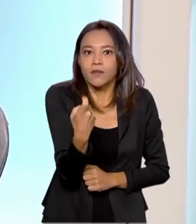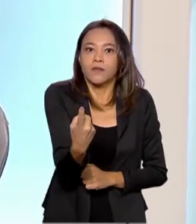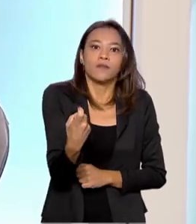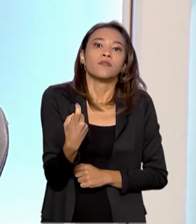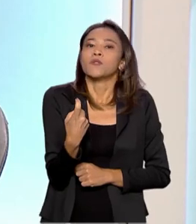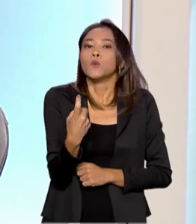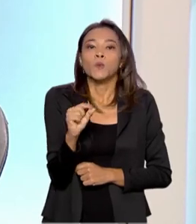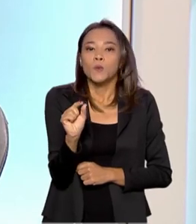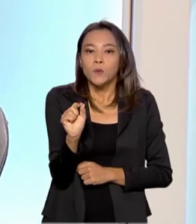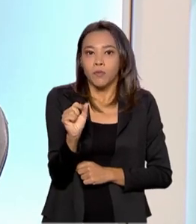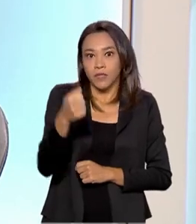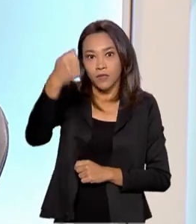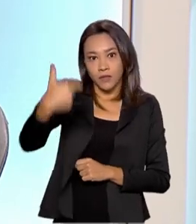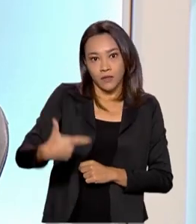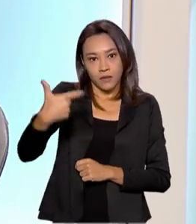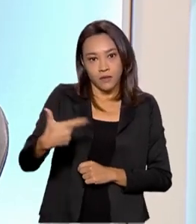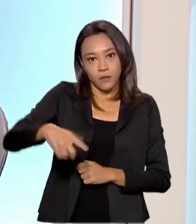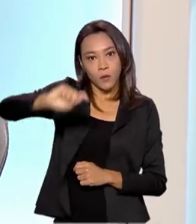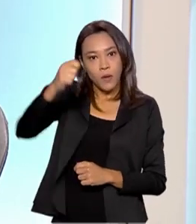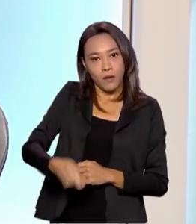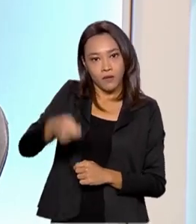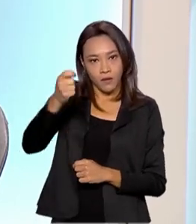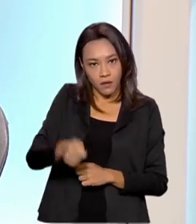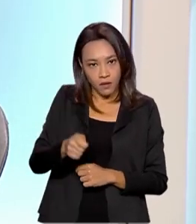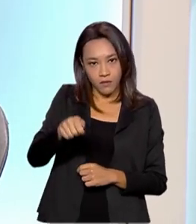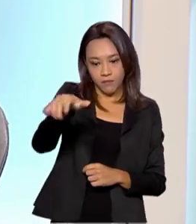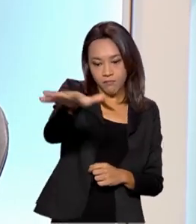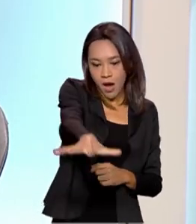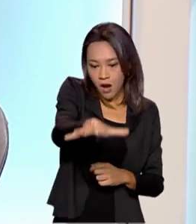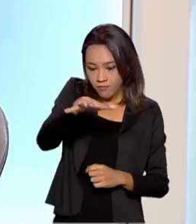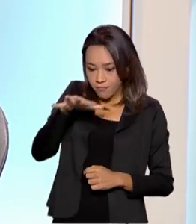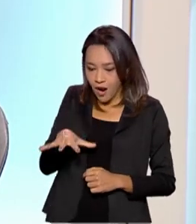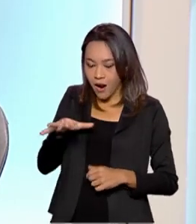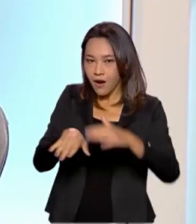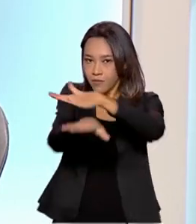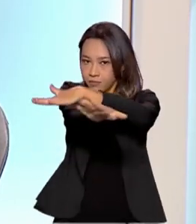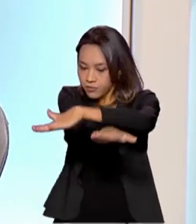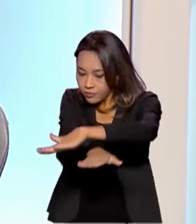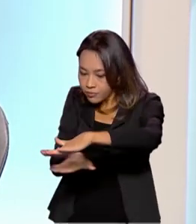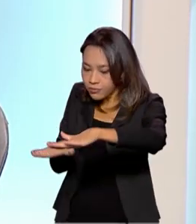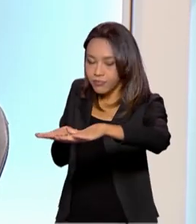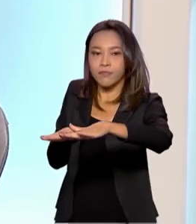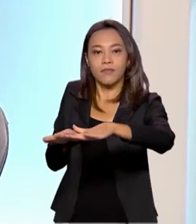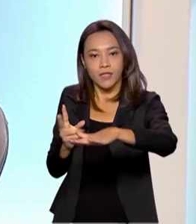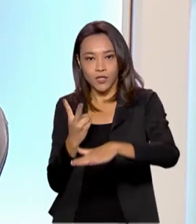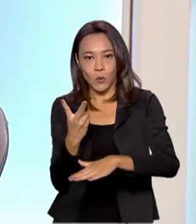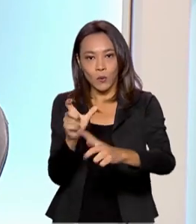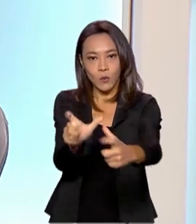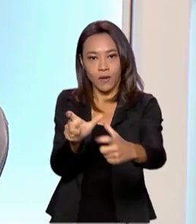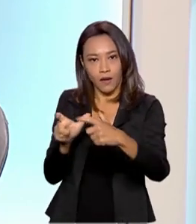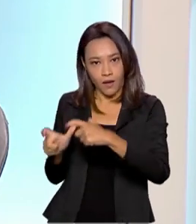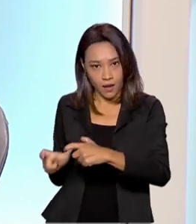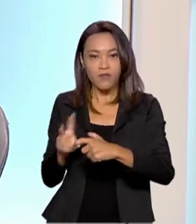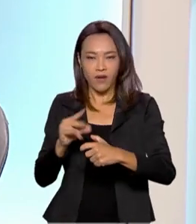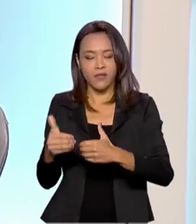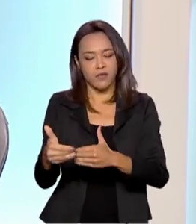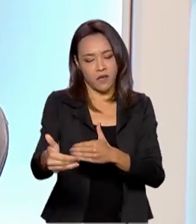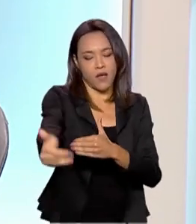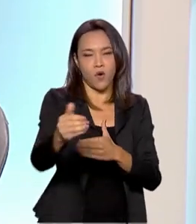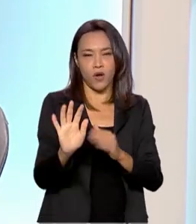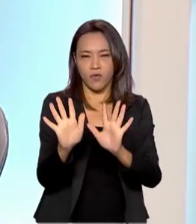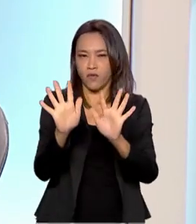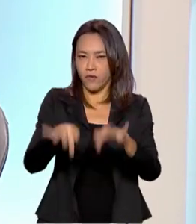segundo ciclo dos excedentes da seção onerosa, as áreas de Sépia e Atapu. Esse leilão deve ocorrer no final do ano,